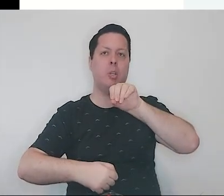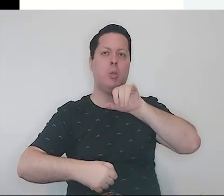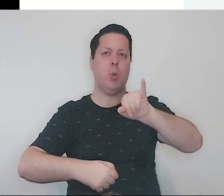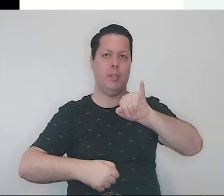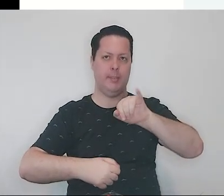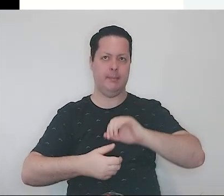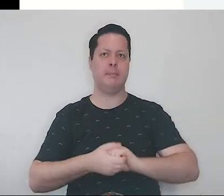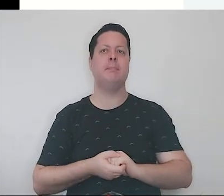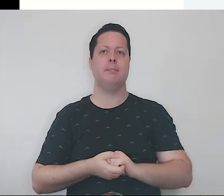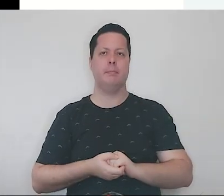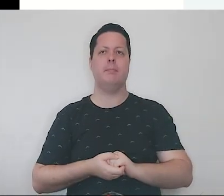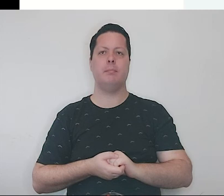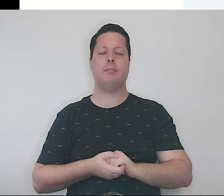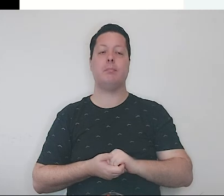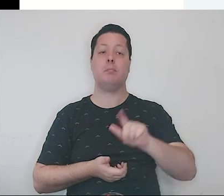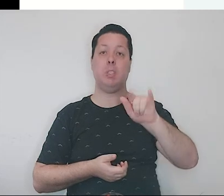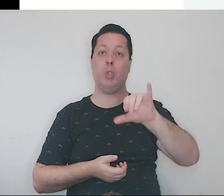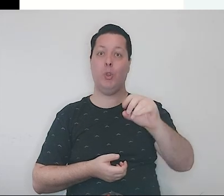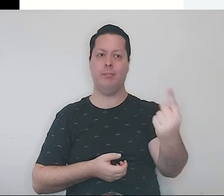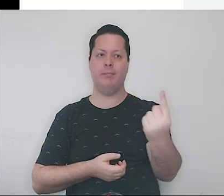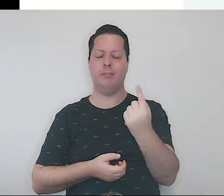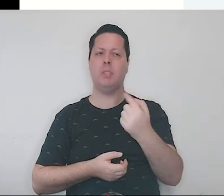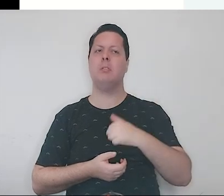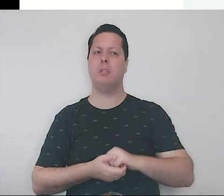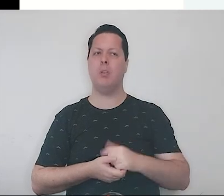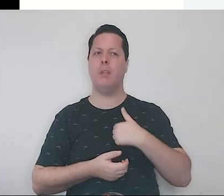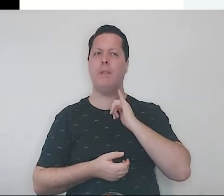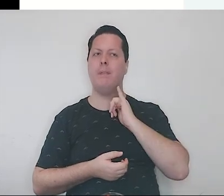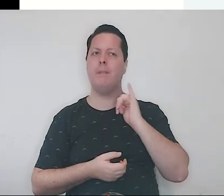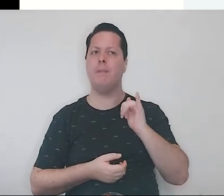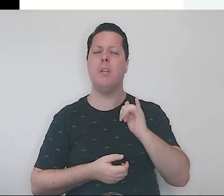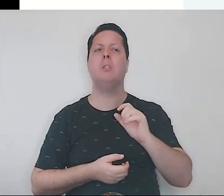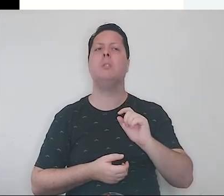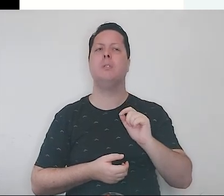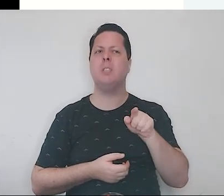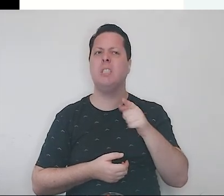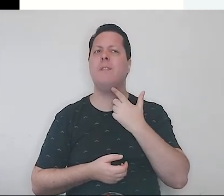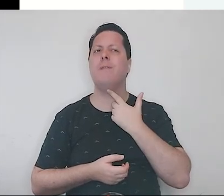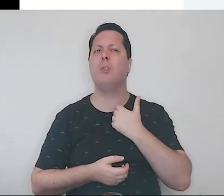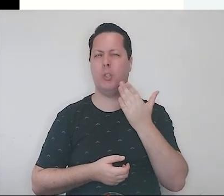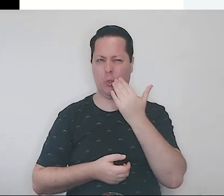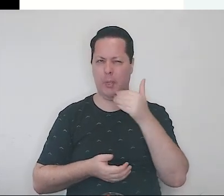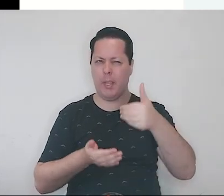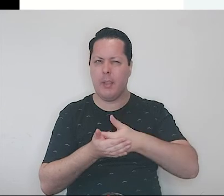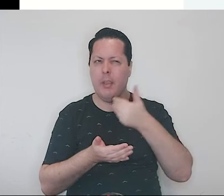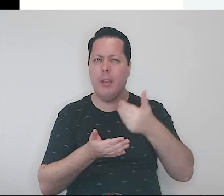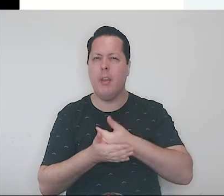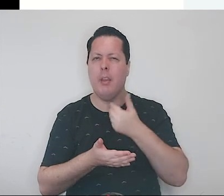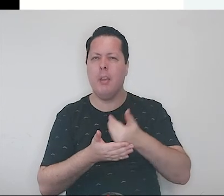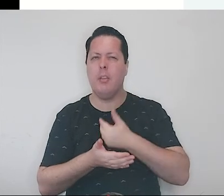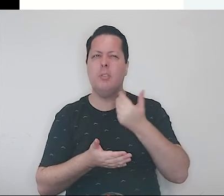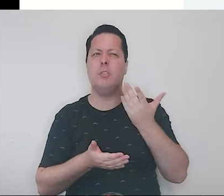Olha, eu fiz essa canja de inhame porque fiquei sabendo que você tem um desejo de comer